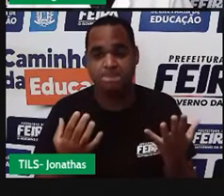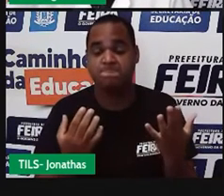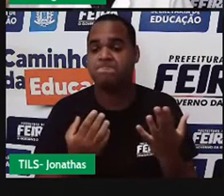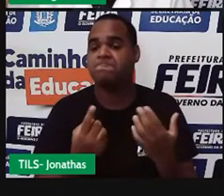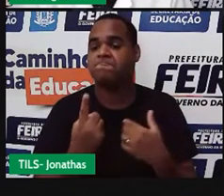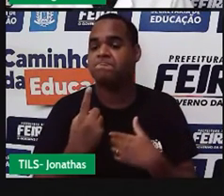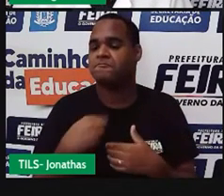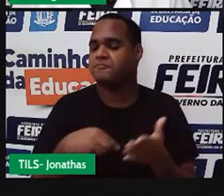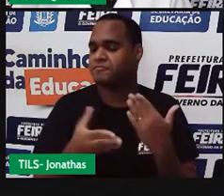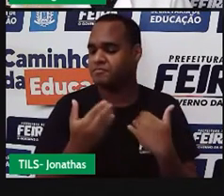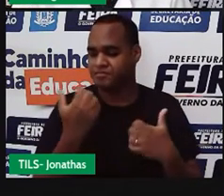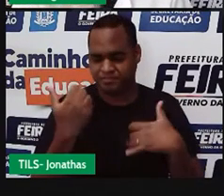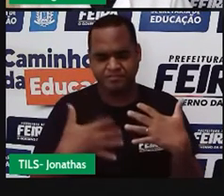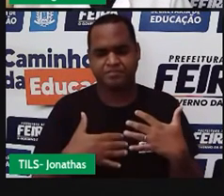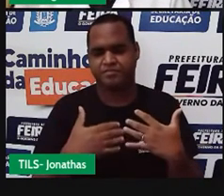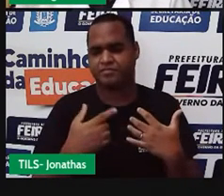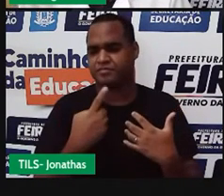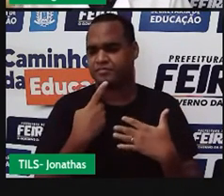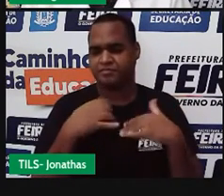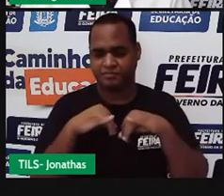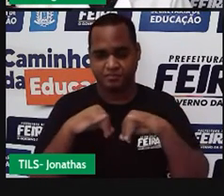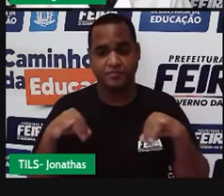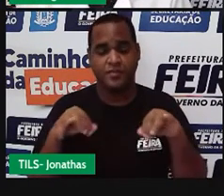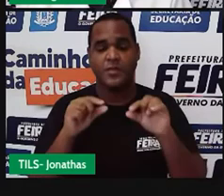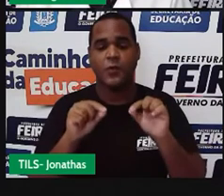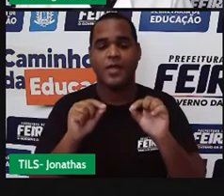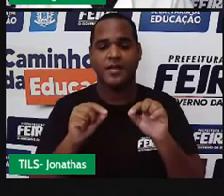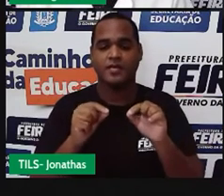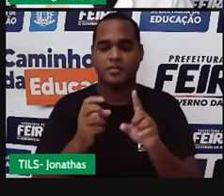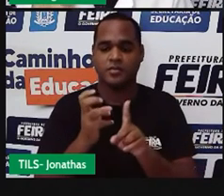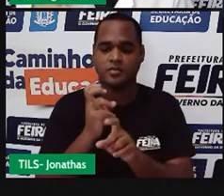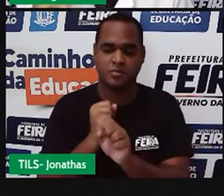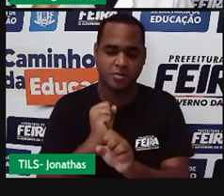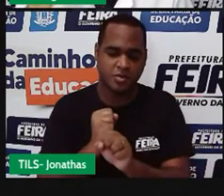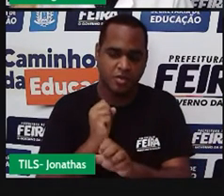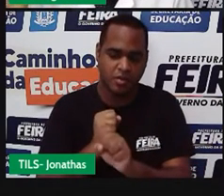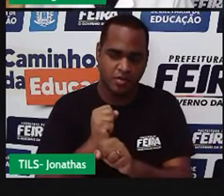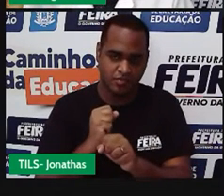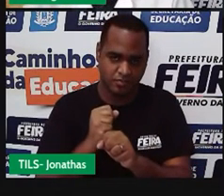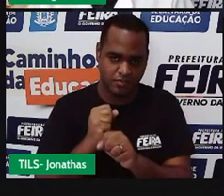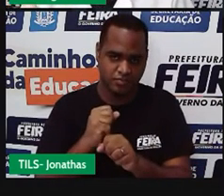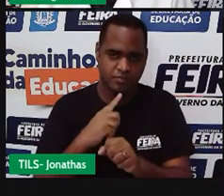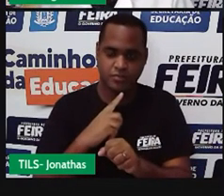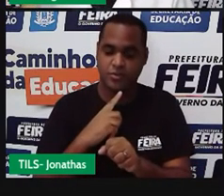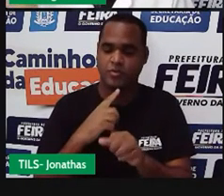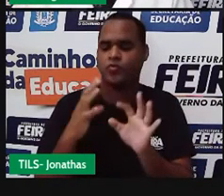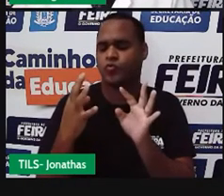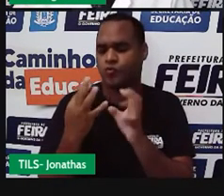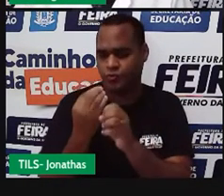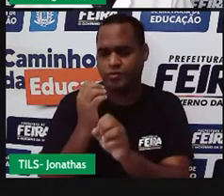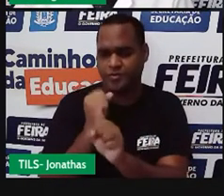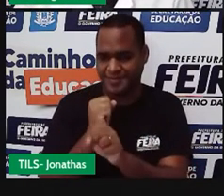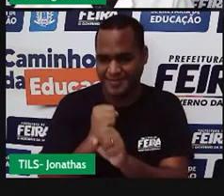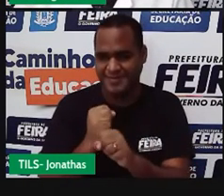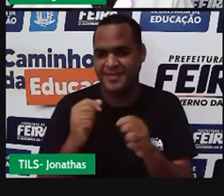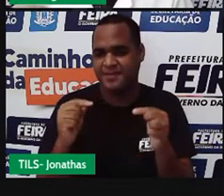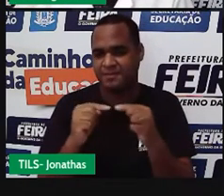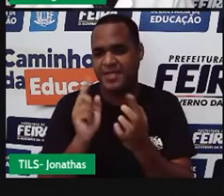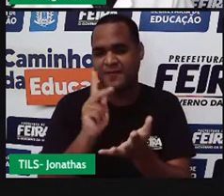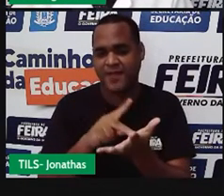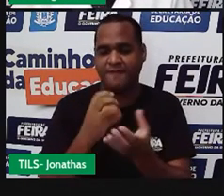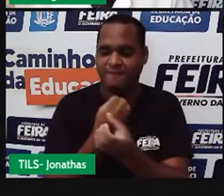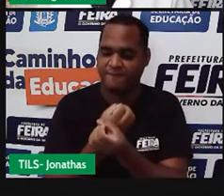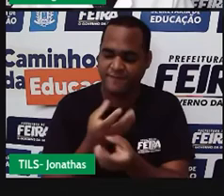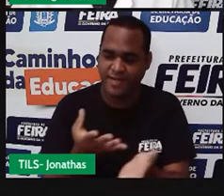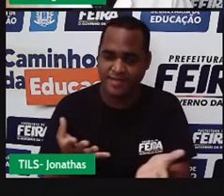Digamos, digamos que essa quantidade, essa quantidade total será distribuída